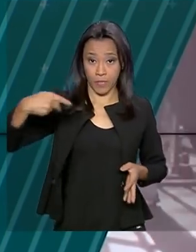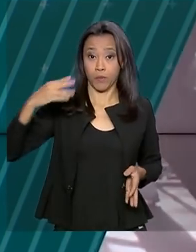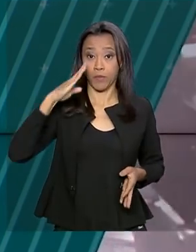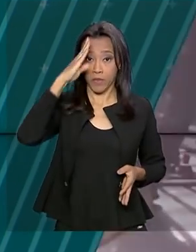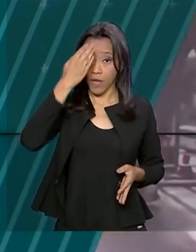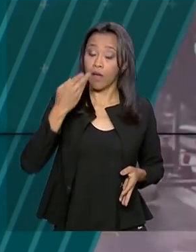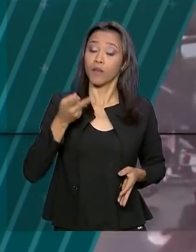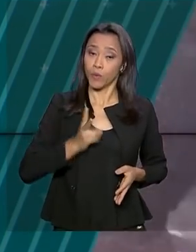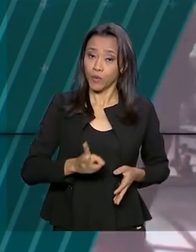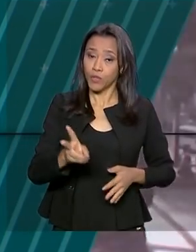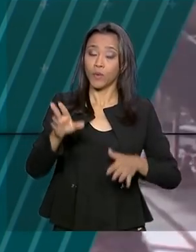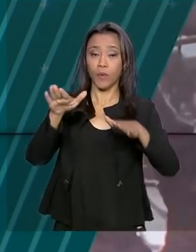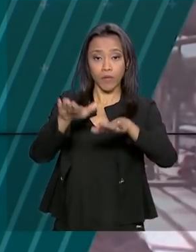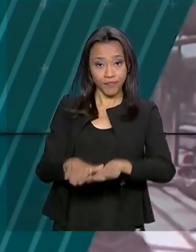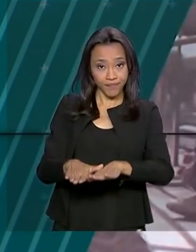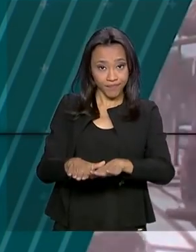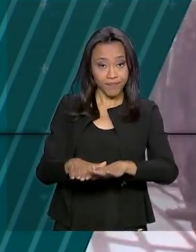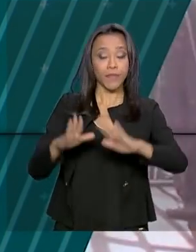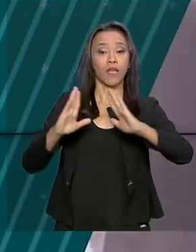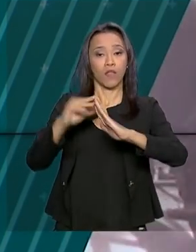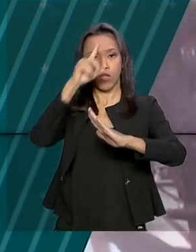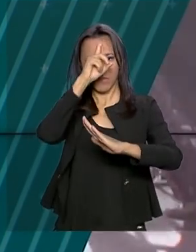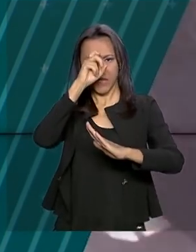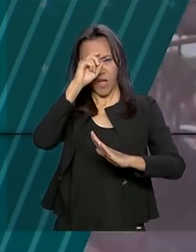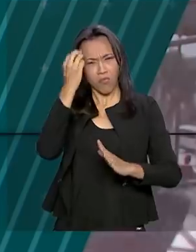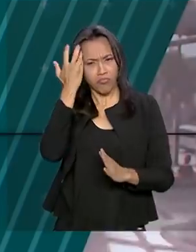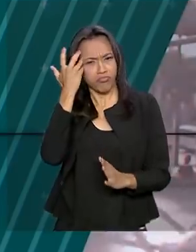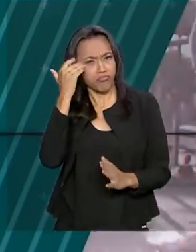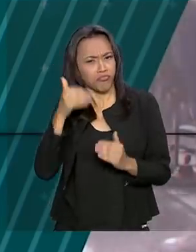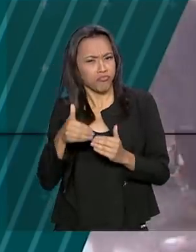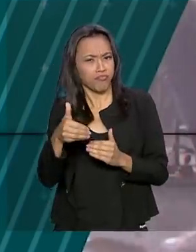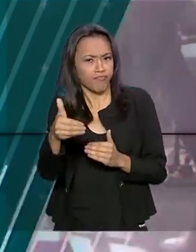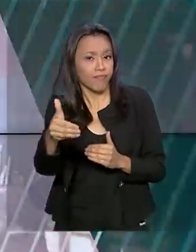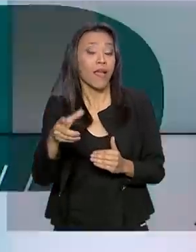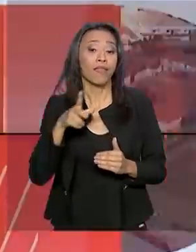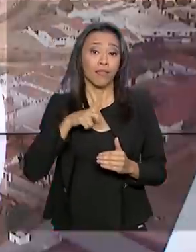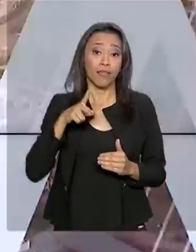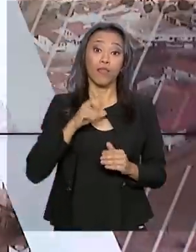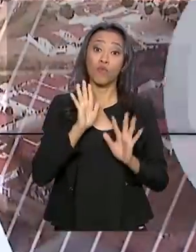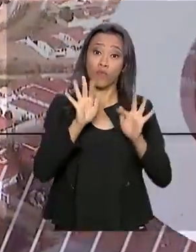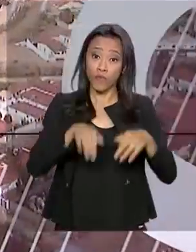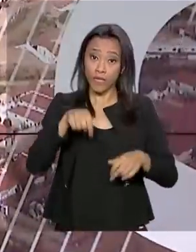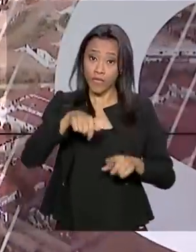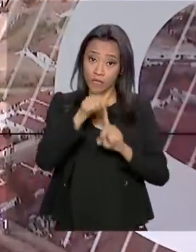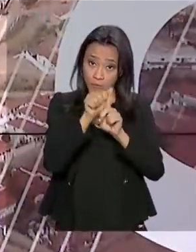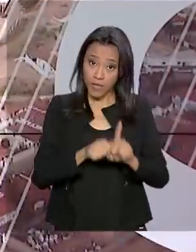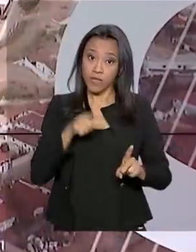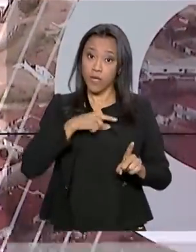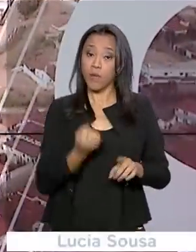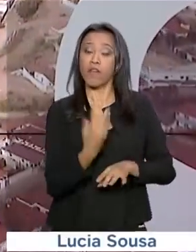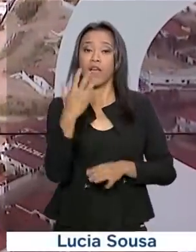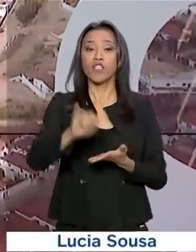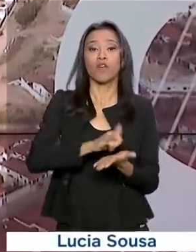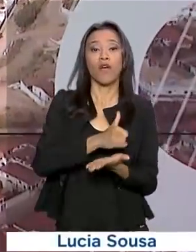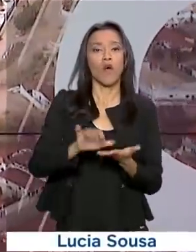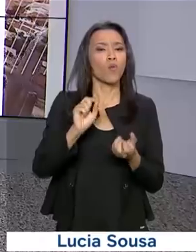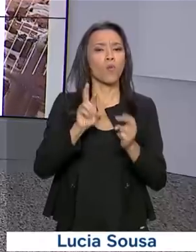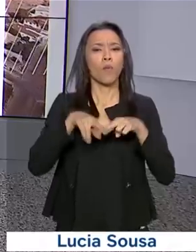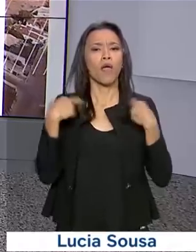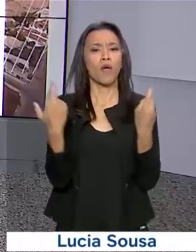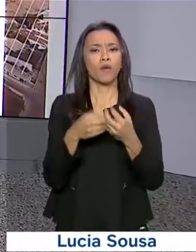segue internado por mais alguns dias. No final deste mês, ele tem viagem marcada para Nova Iorque, para a Assembleia da ONU.